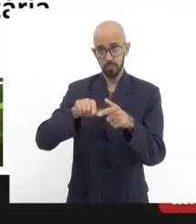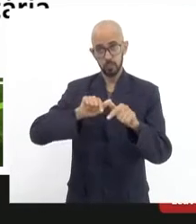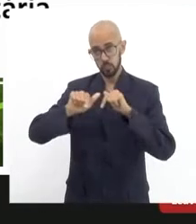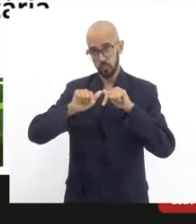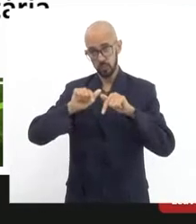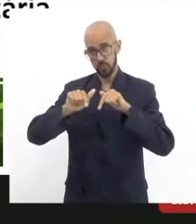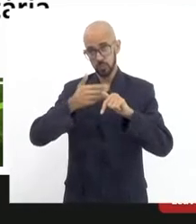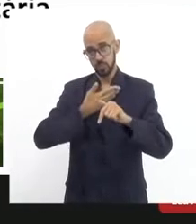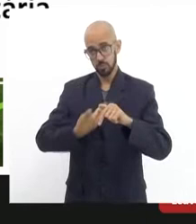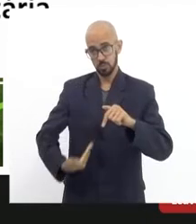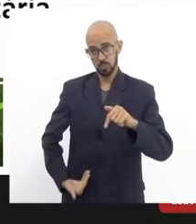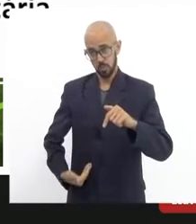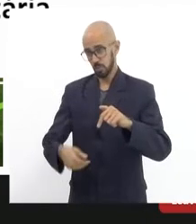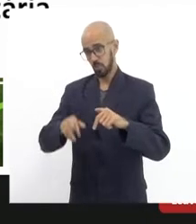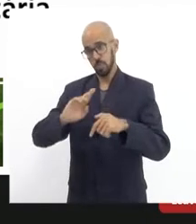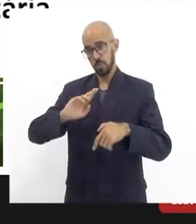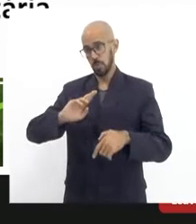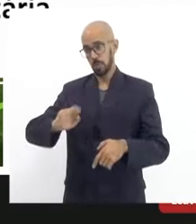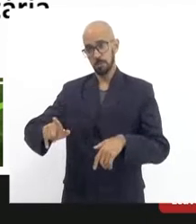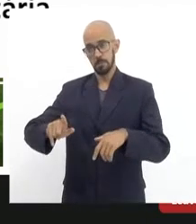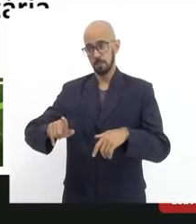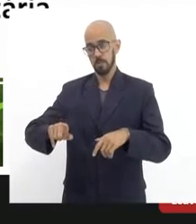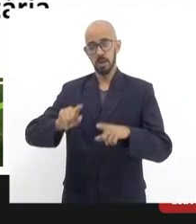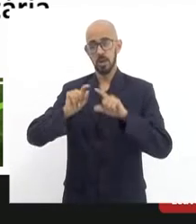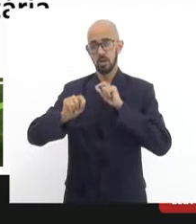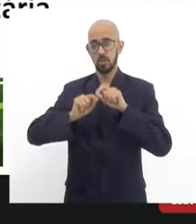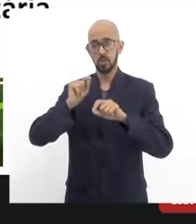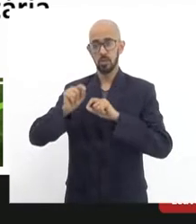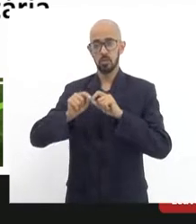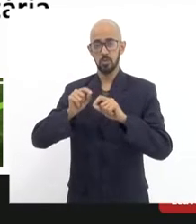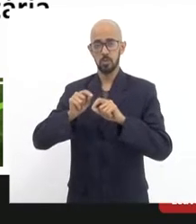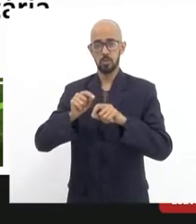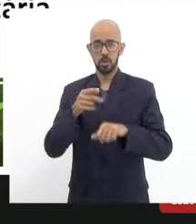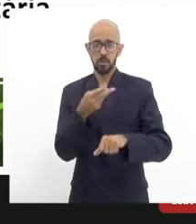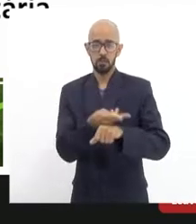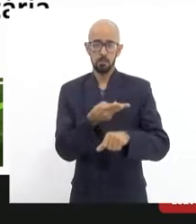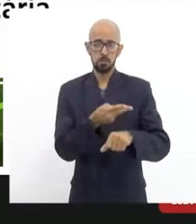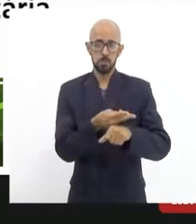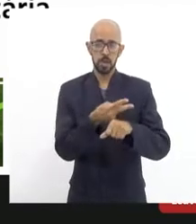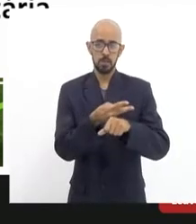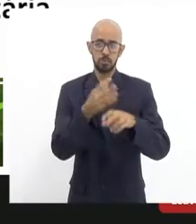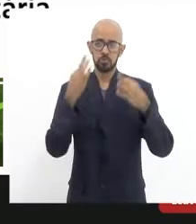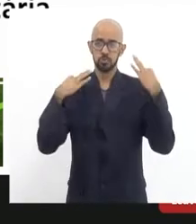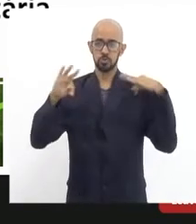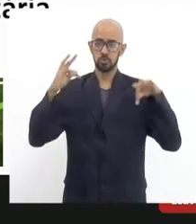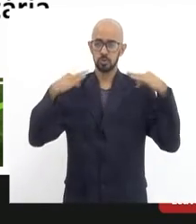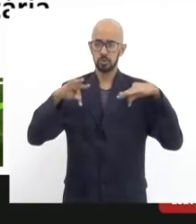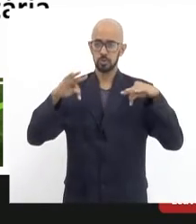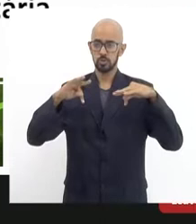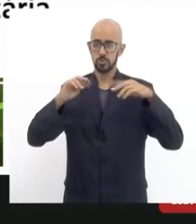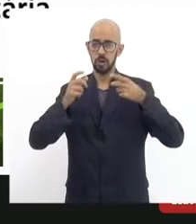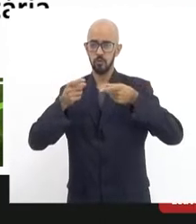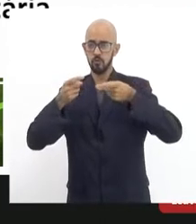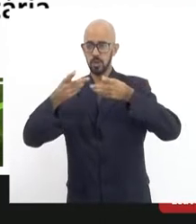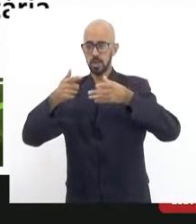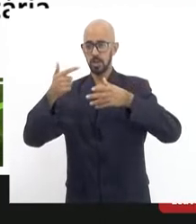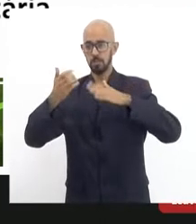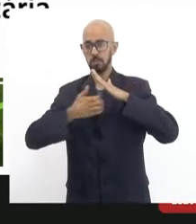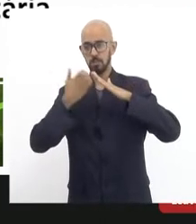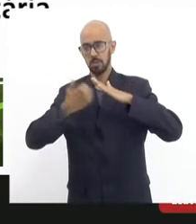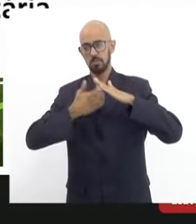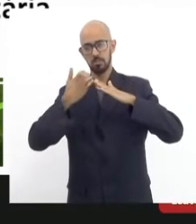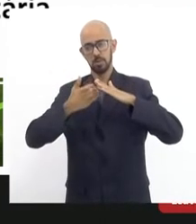bonde, não é um bibelô turístico para privatização por alguma empresa